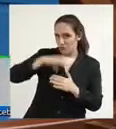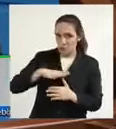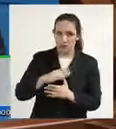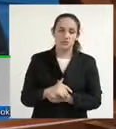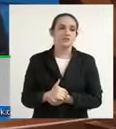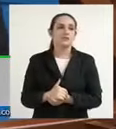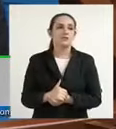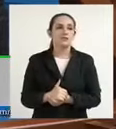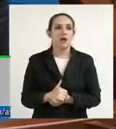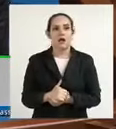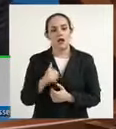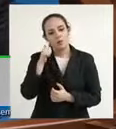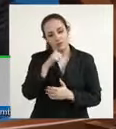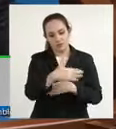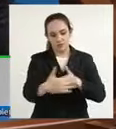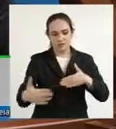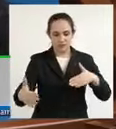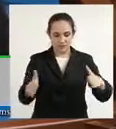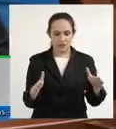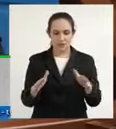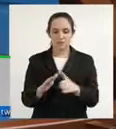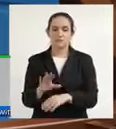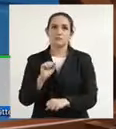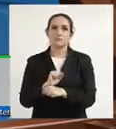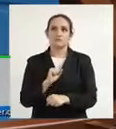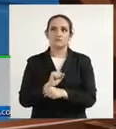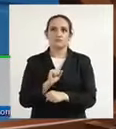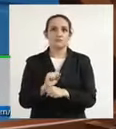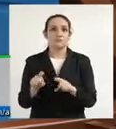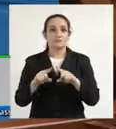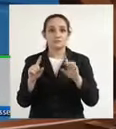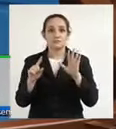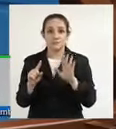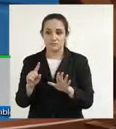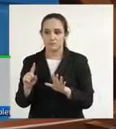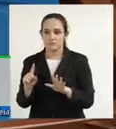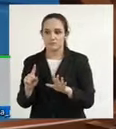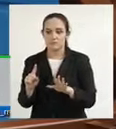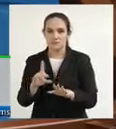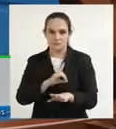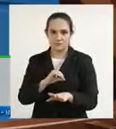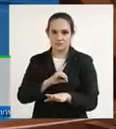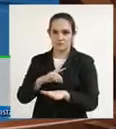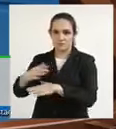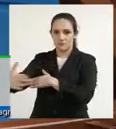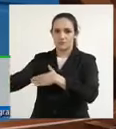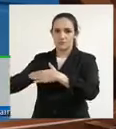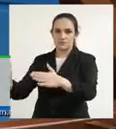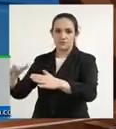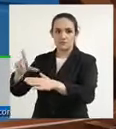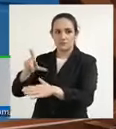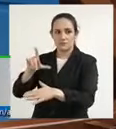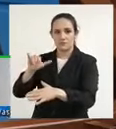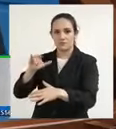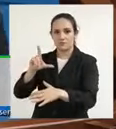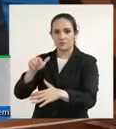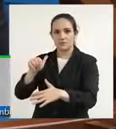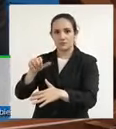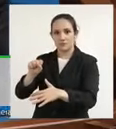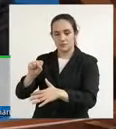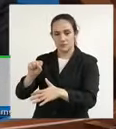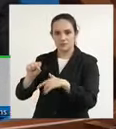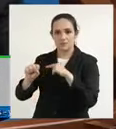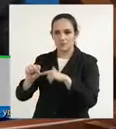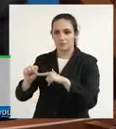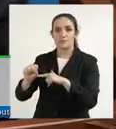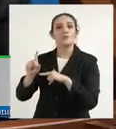atendimento. Essas, as delegacias que serão instaladas, é diferente. Não vai mais expor as mulheres. O é o grande problema